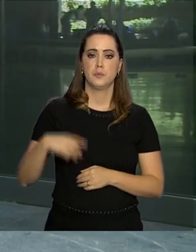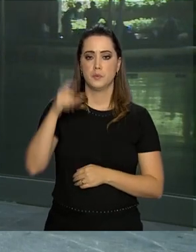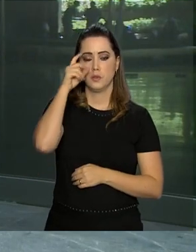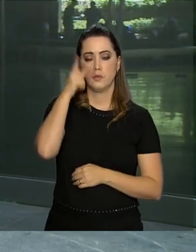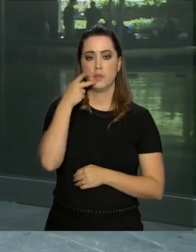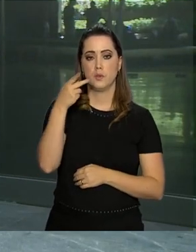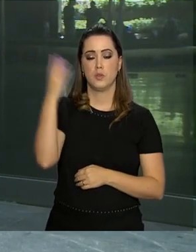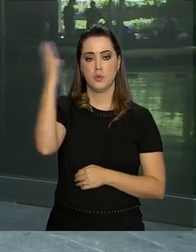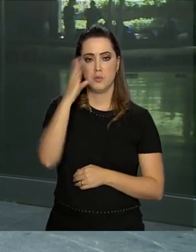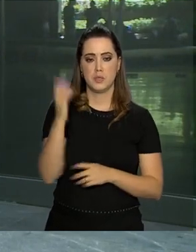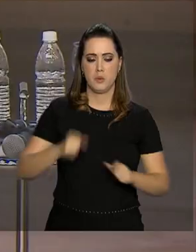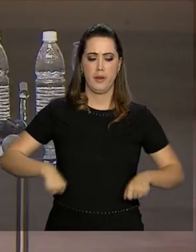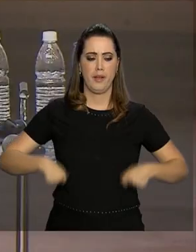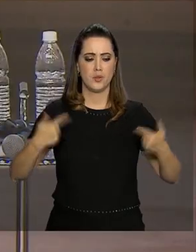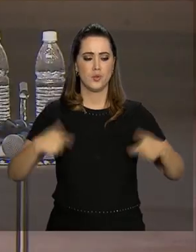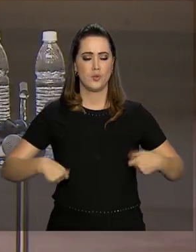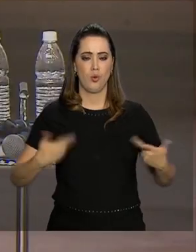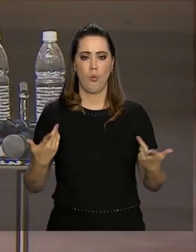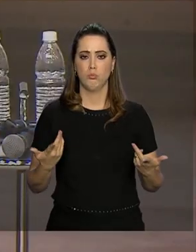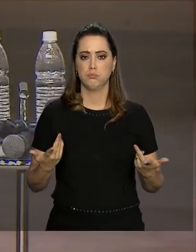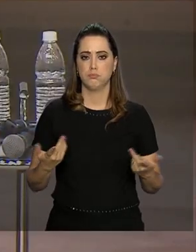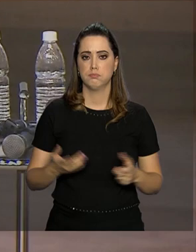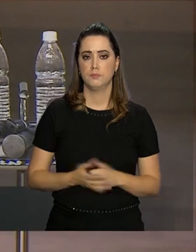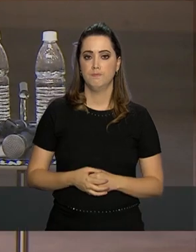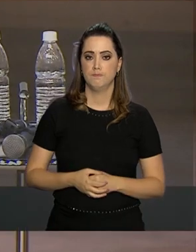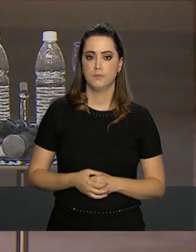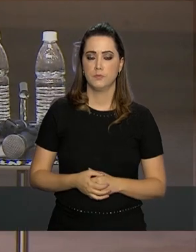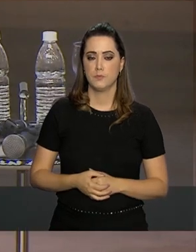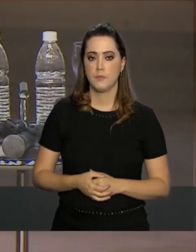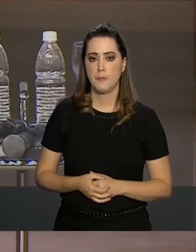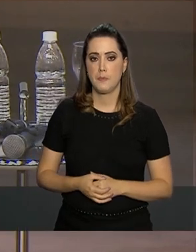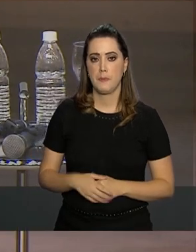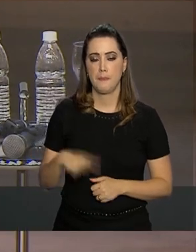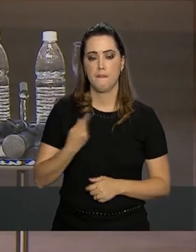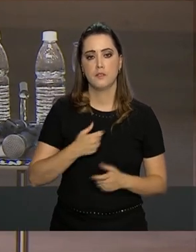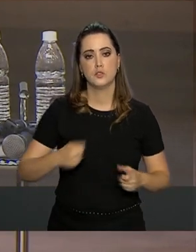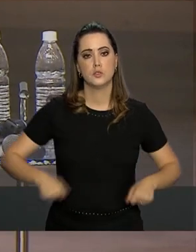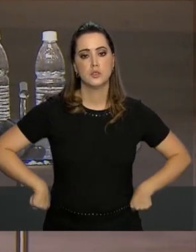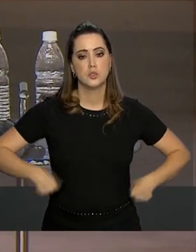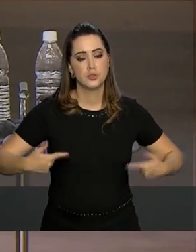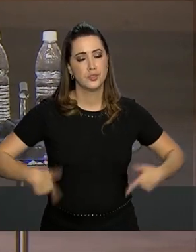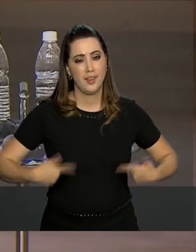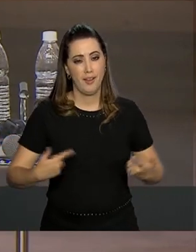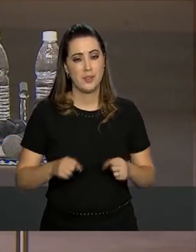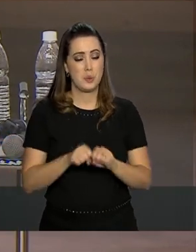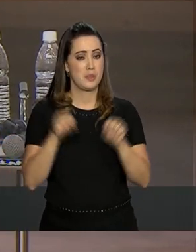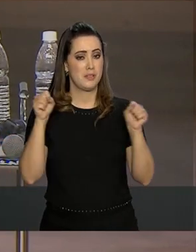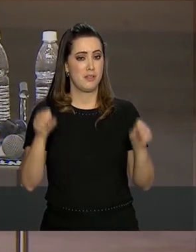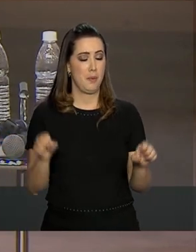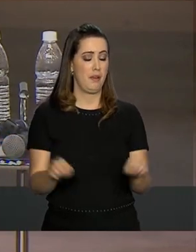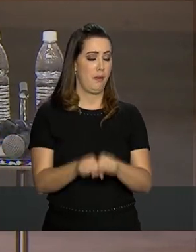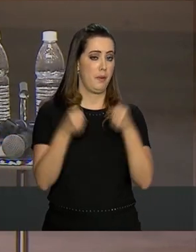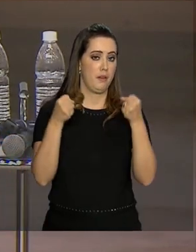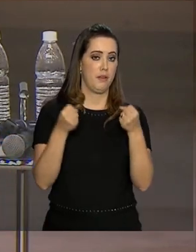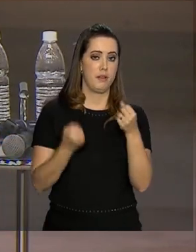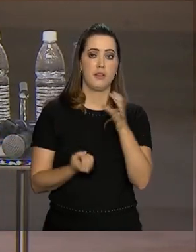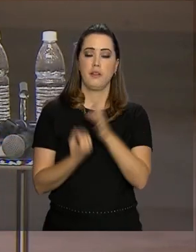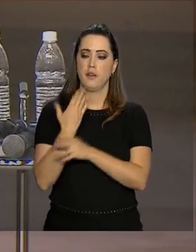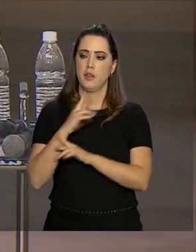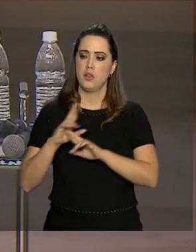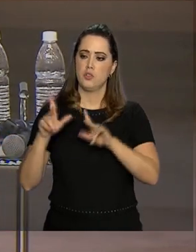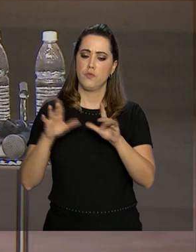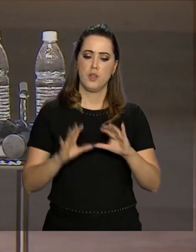se gastou muito e mal. Está gastando muito com o sistema previdenciário que vai quebrar e é uma fábrica de desigualdades,